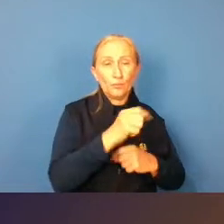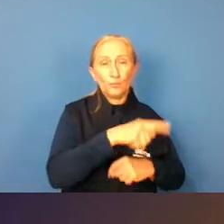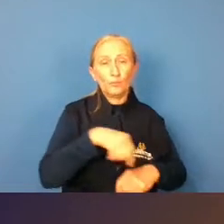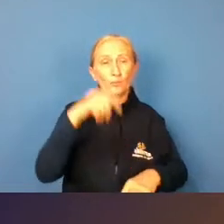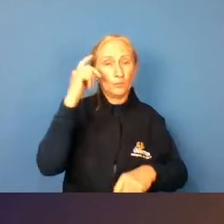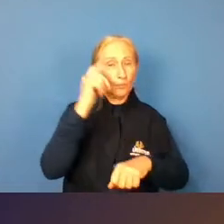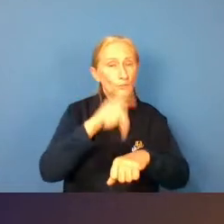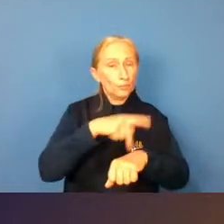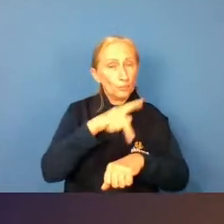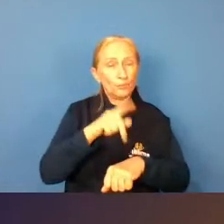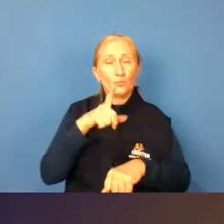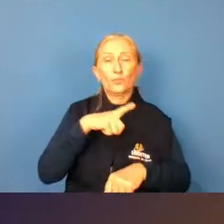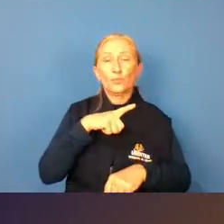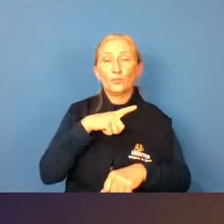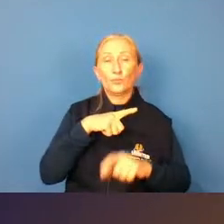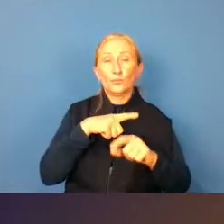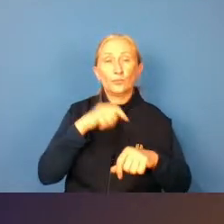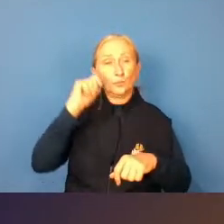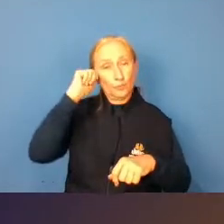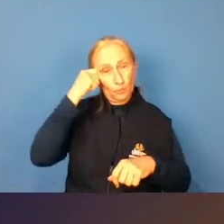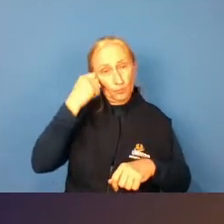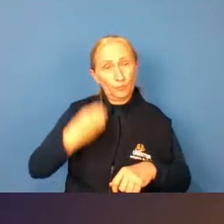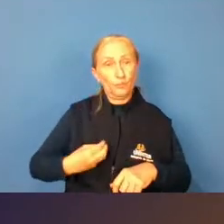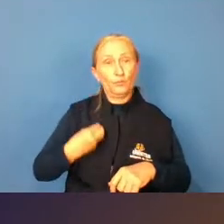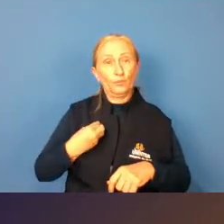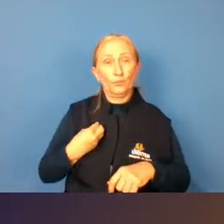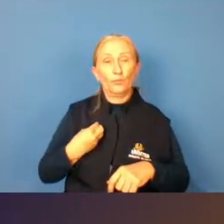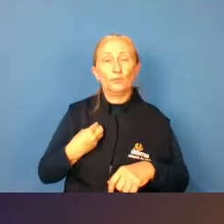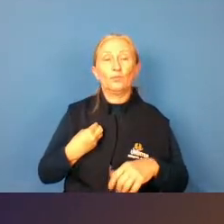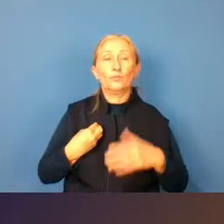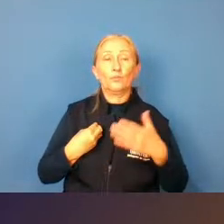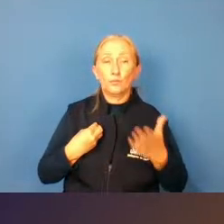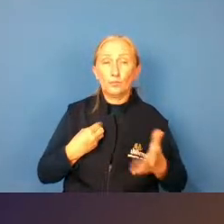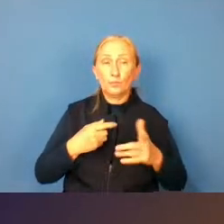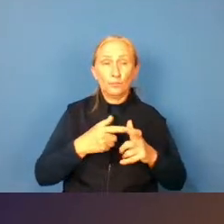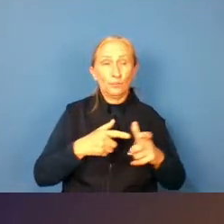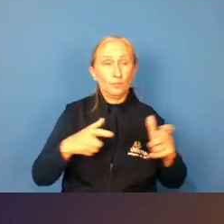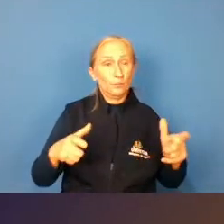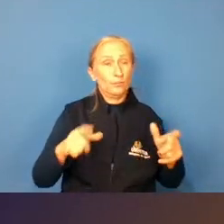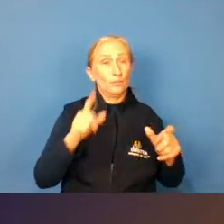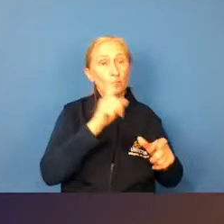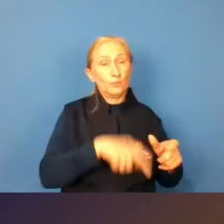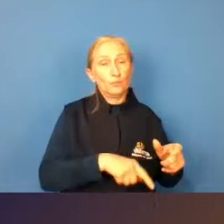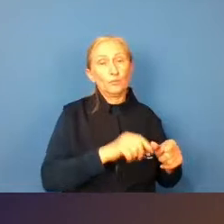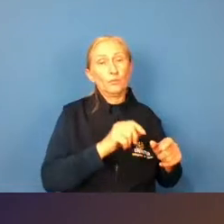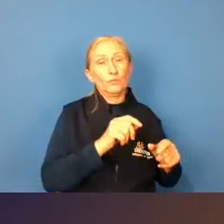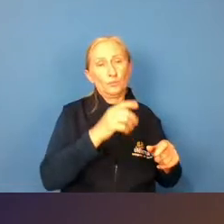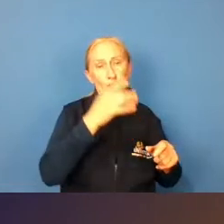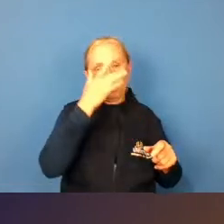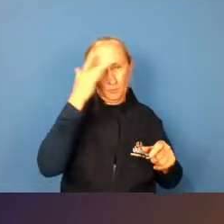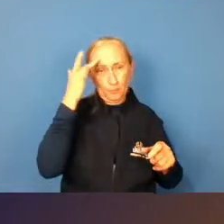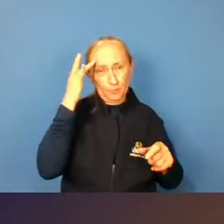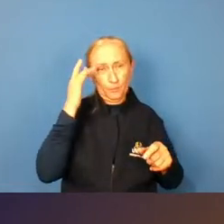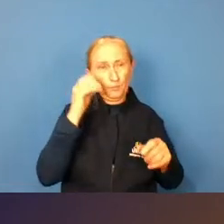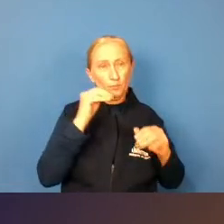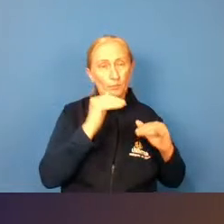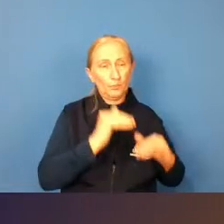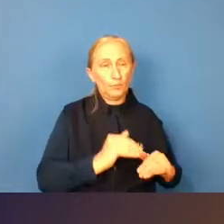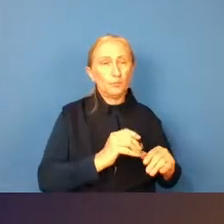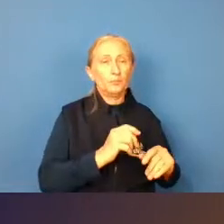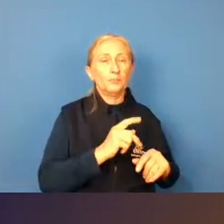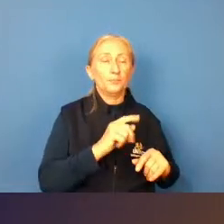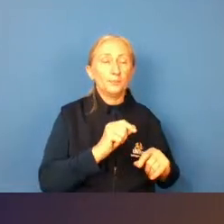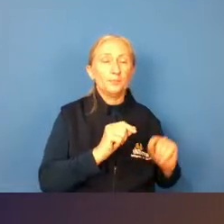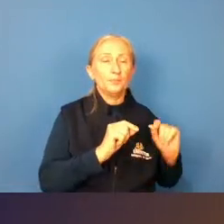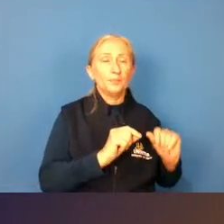país onde os negros estão né na maior margem ali de classe baixa